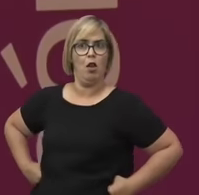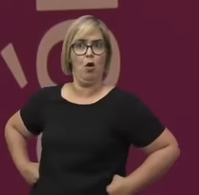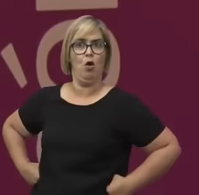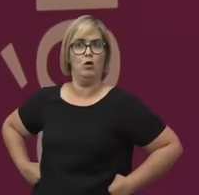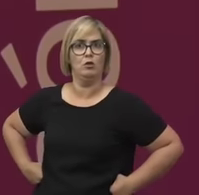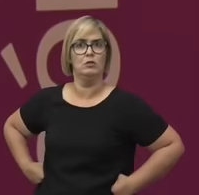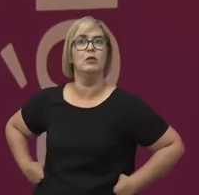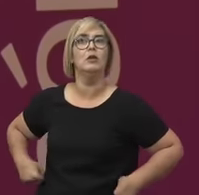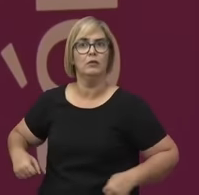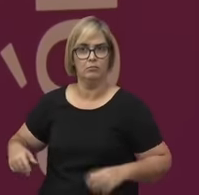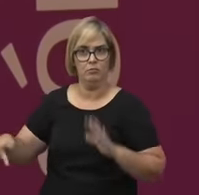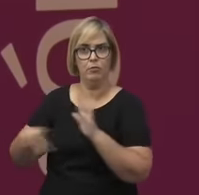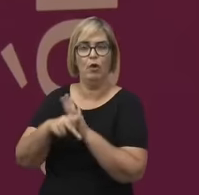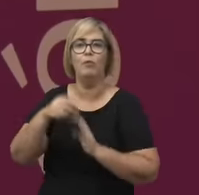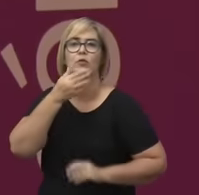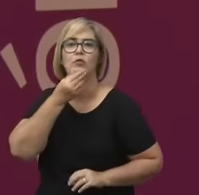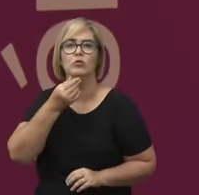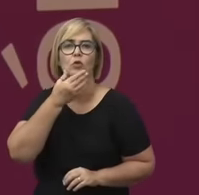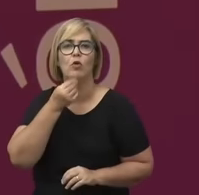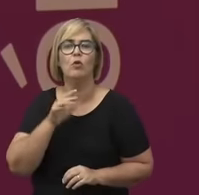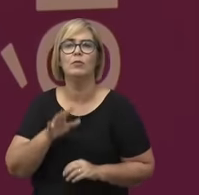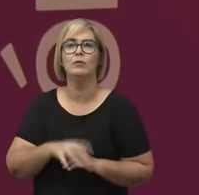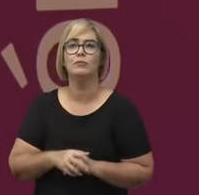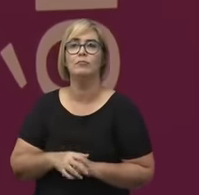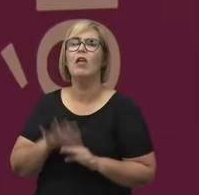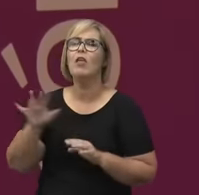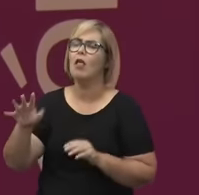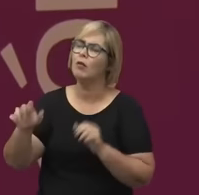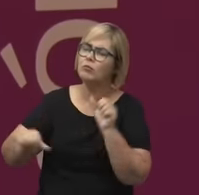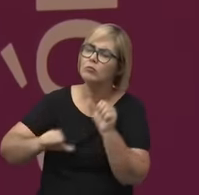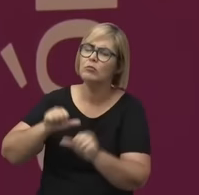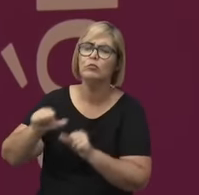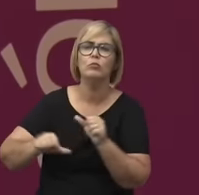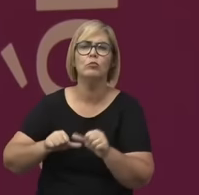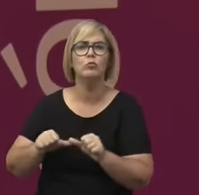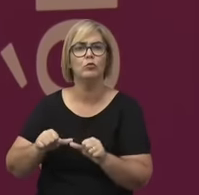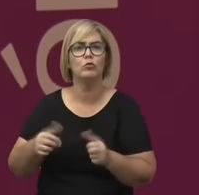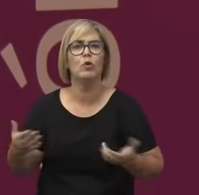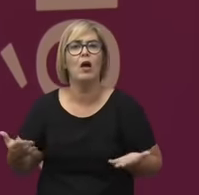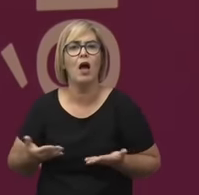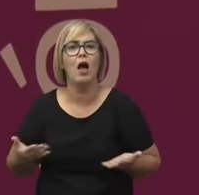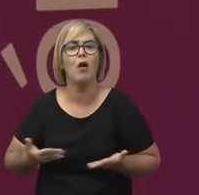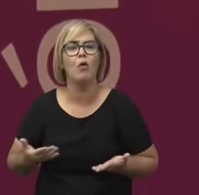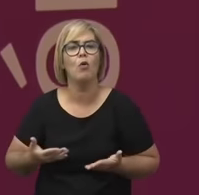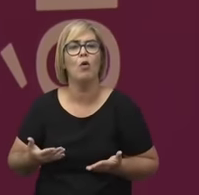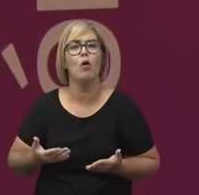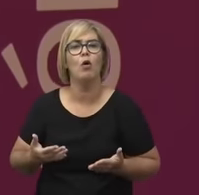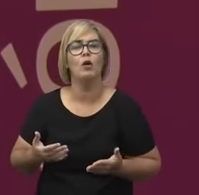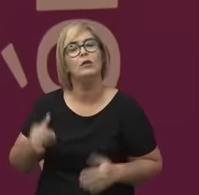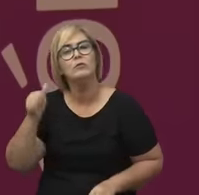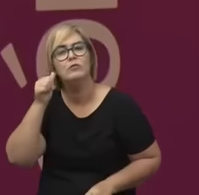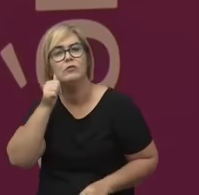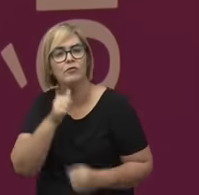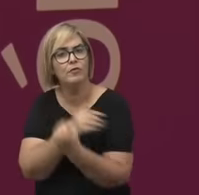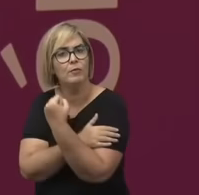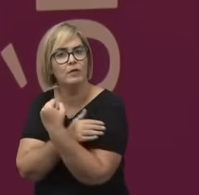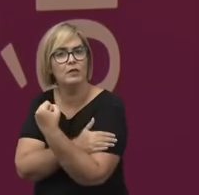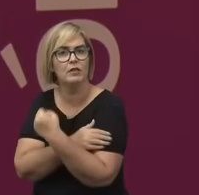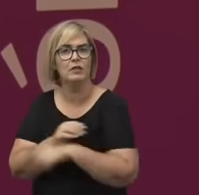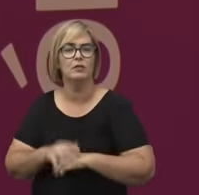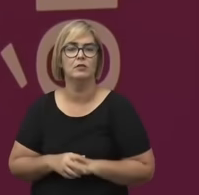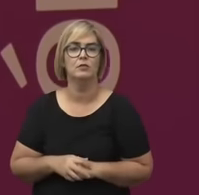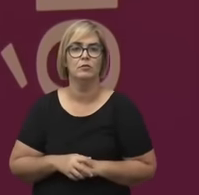narrativas colaborativas, mais femininas, falar de processos, não de resultados, imediatos. Também, Leonardo